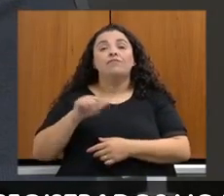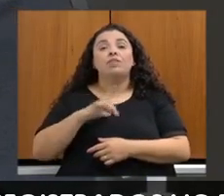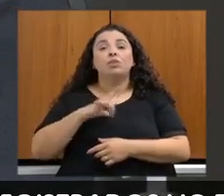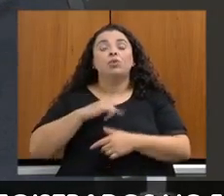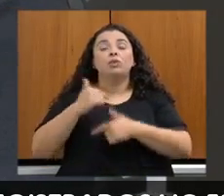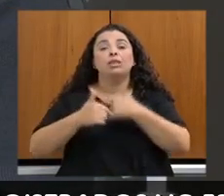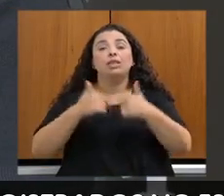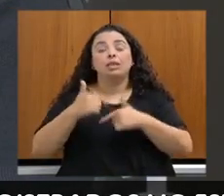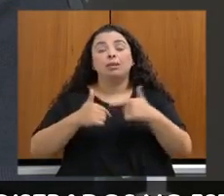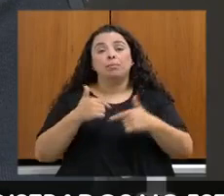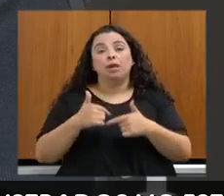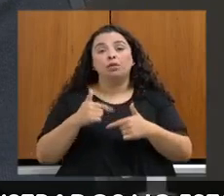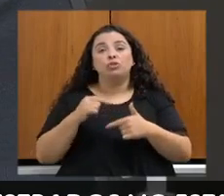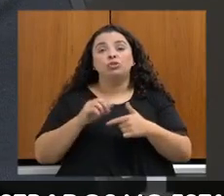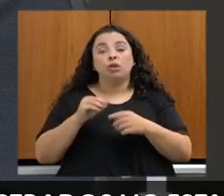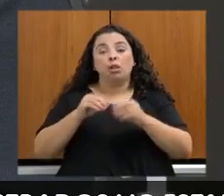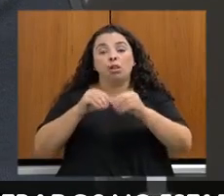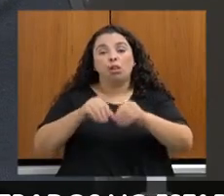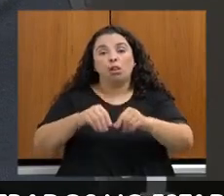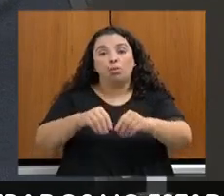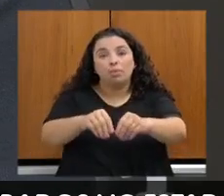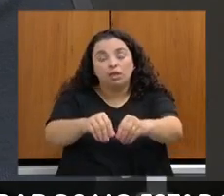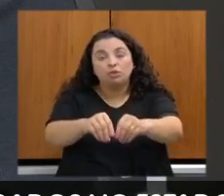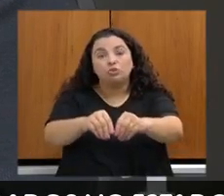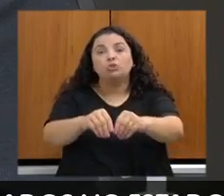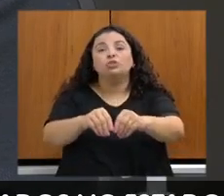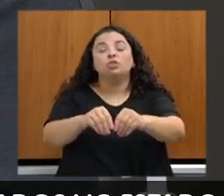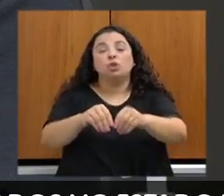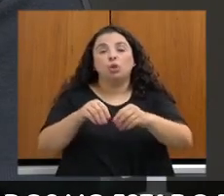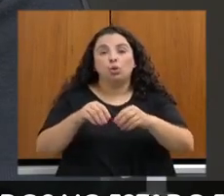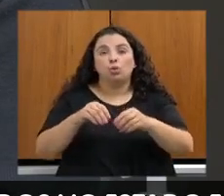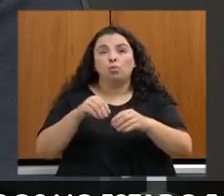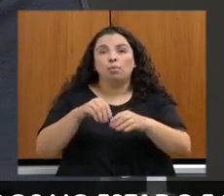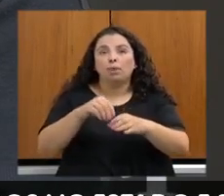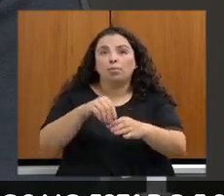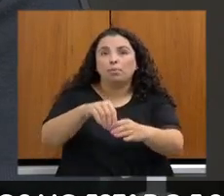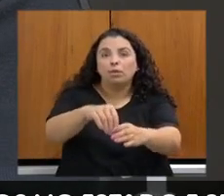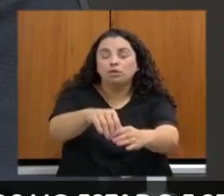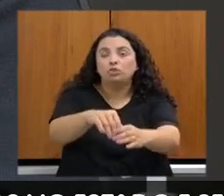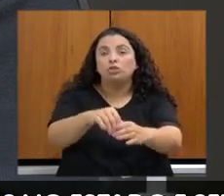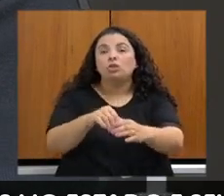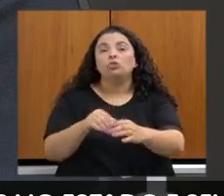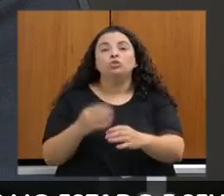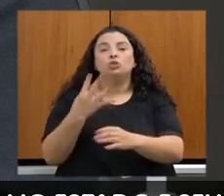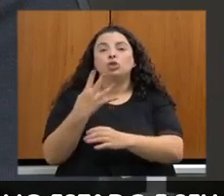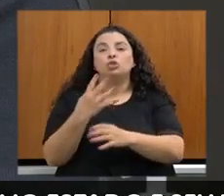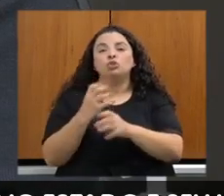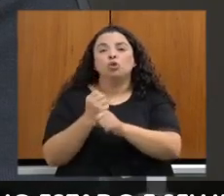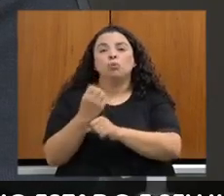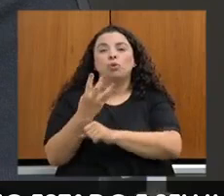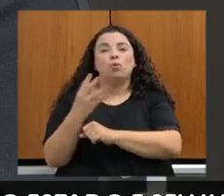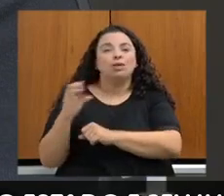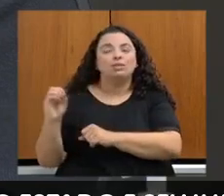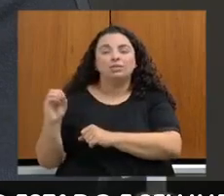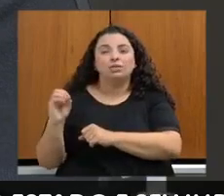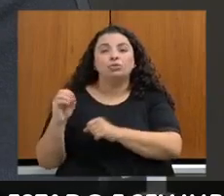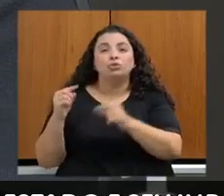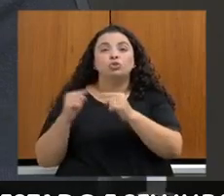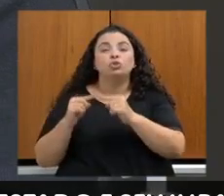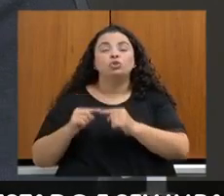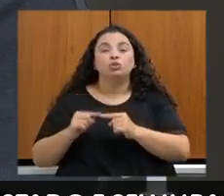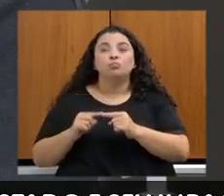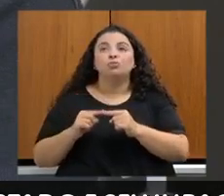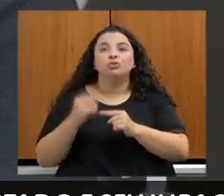de fazer o plantio de 400 mil mudas nativas na região da Serra da Mantiqueira.